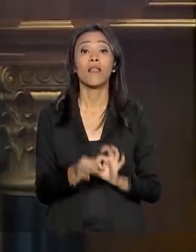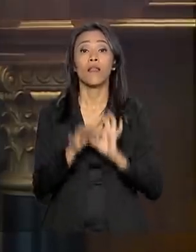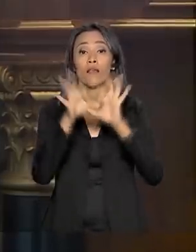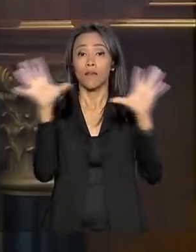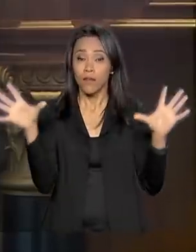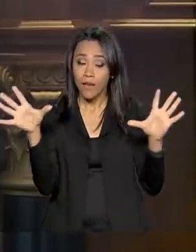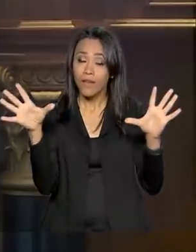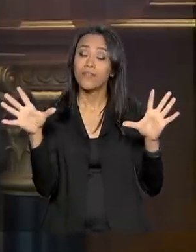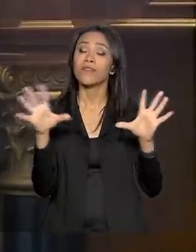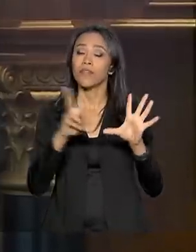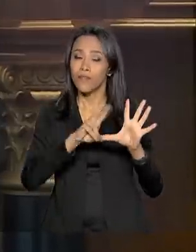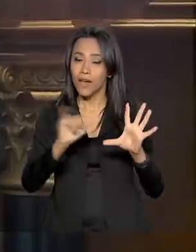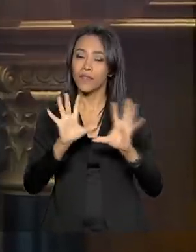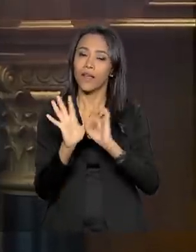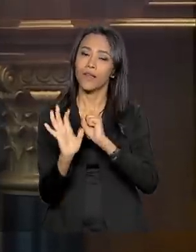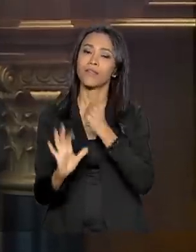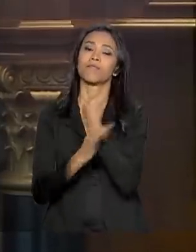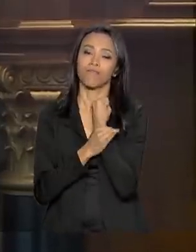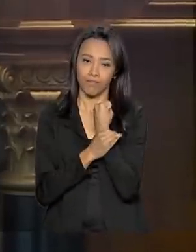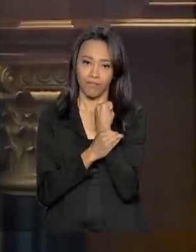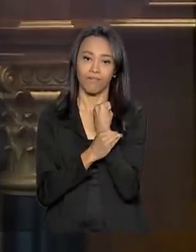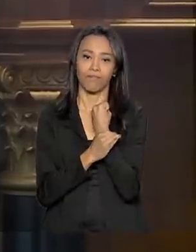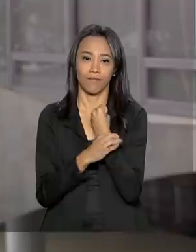estarão garantidos.